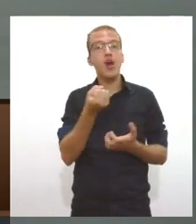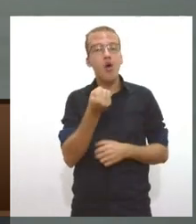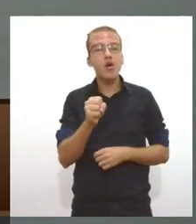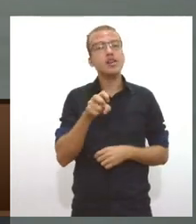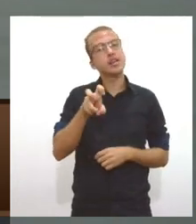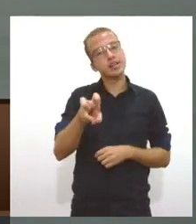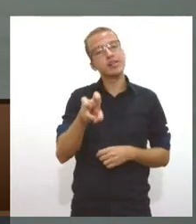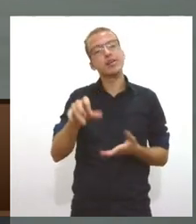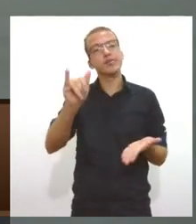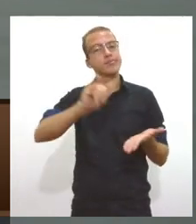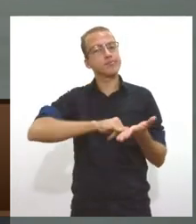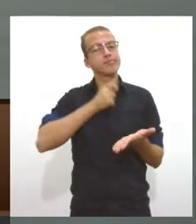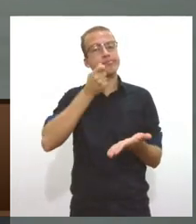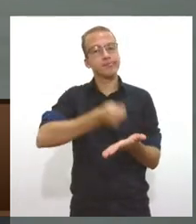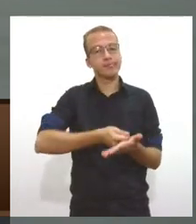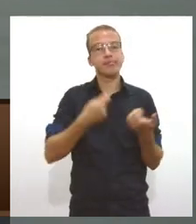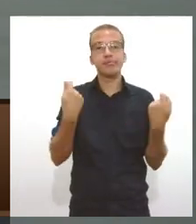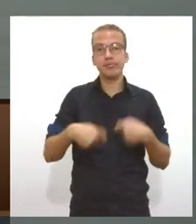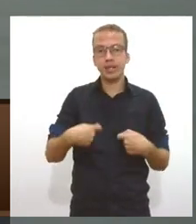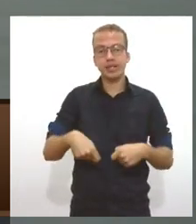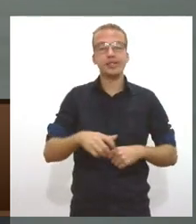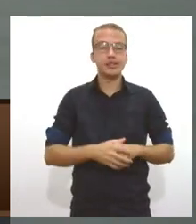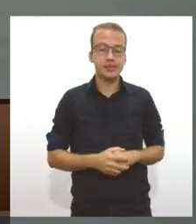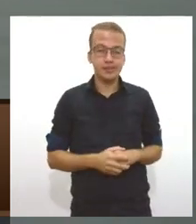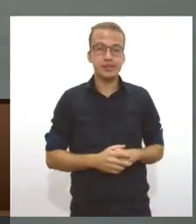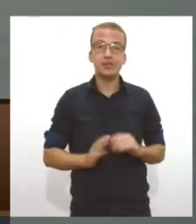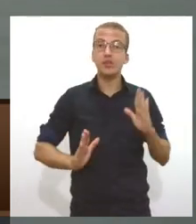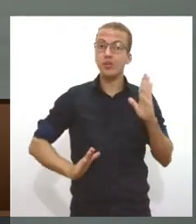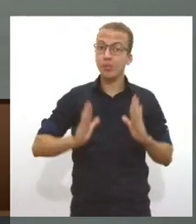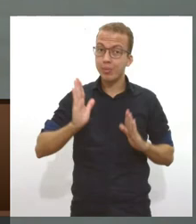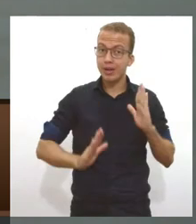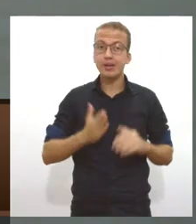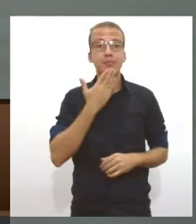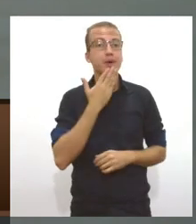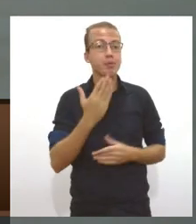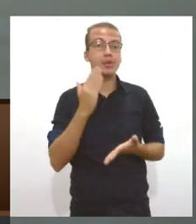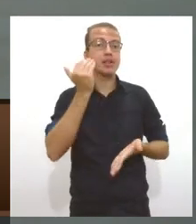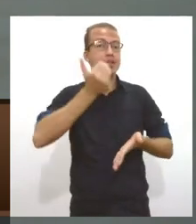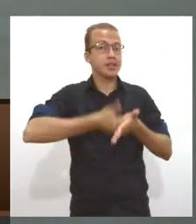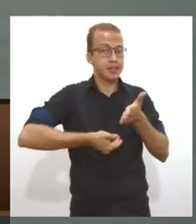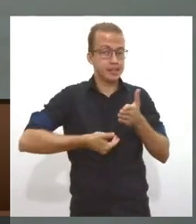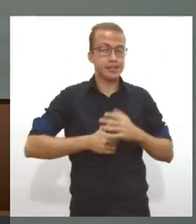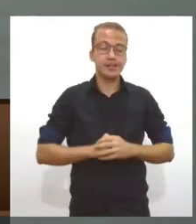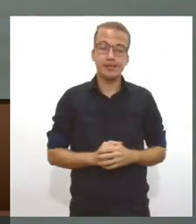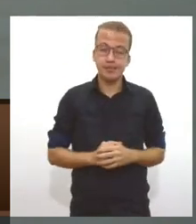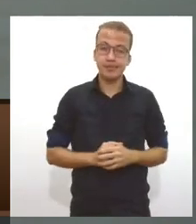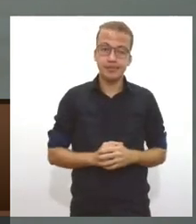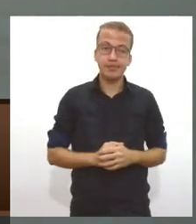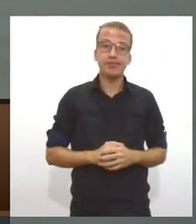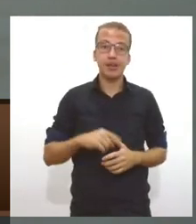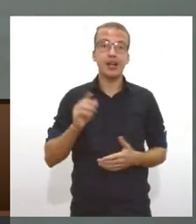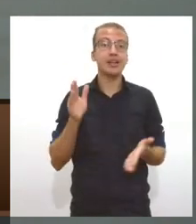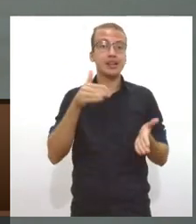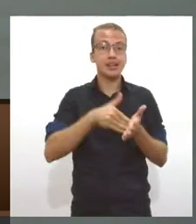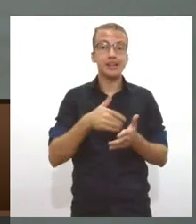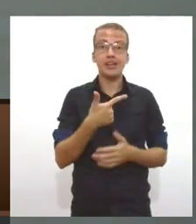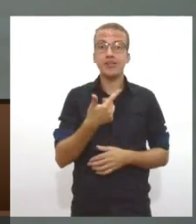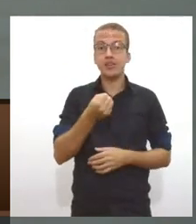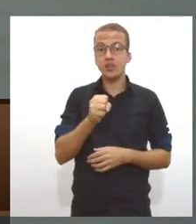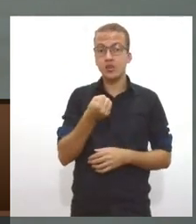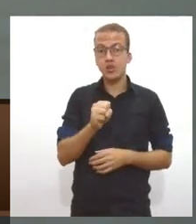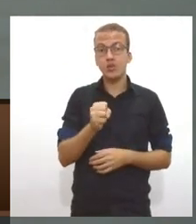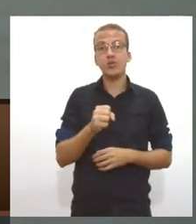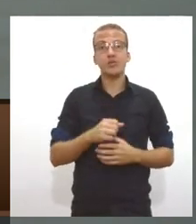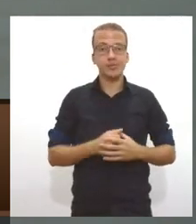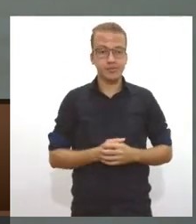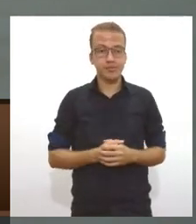pago até o dia 19 de julho. O prazo para o pedido de isenção se encerrou no dia 28 de maio. Os candidatos que não tiverem